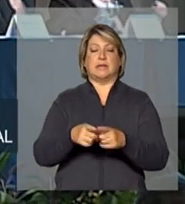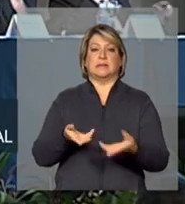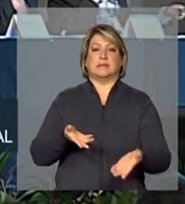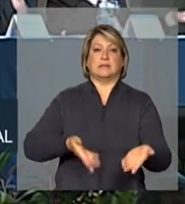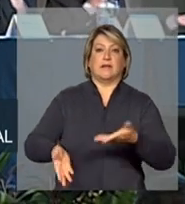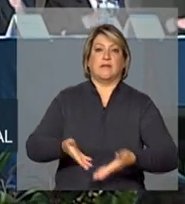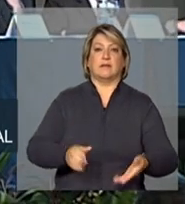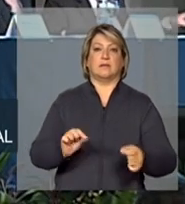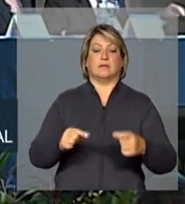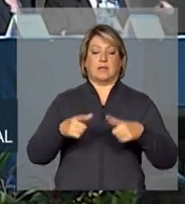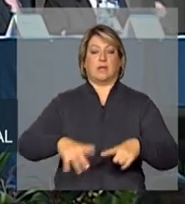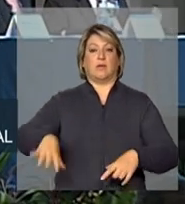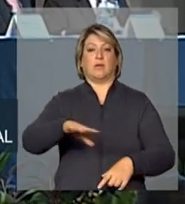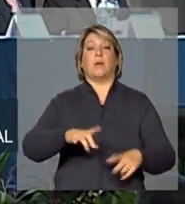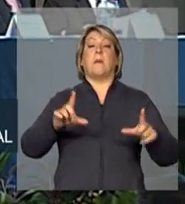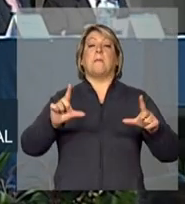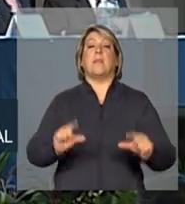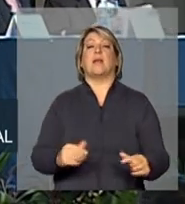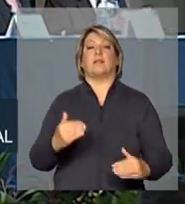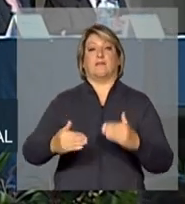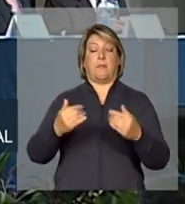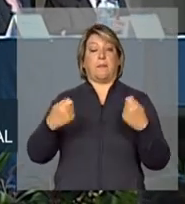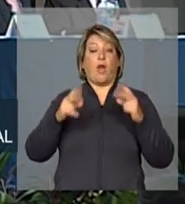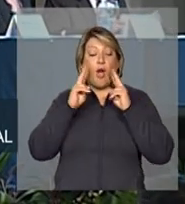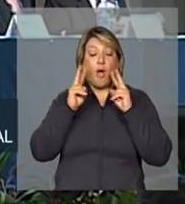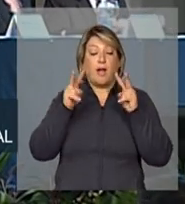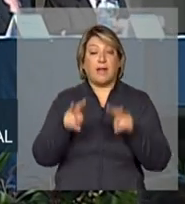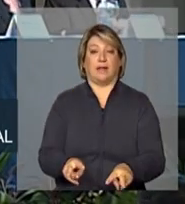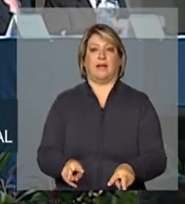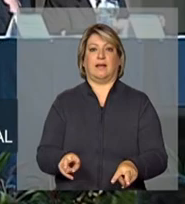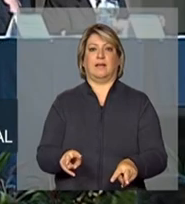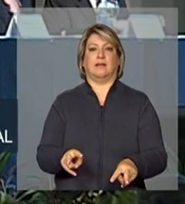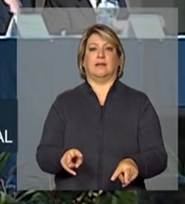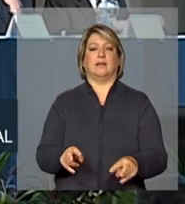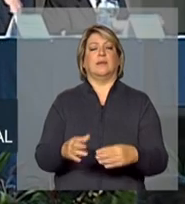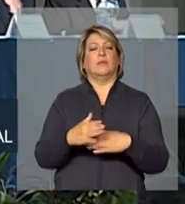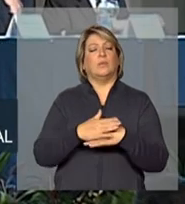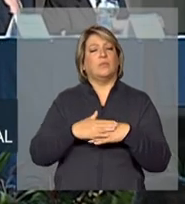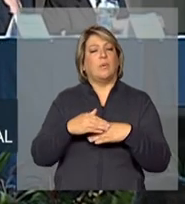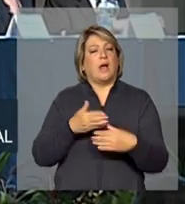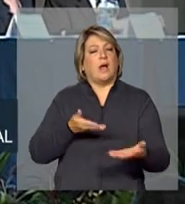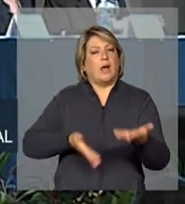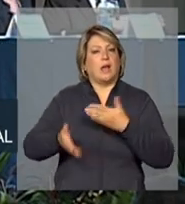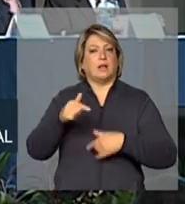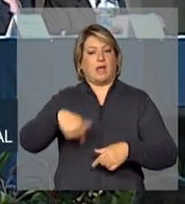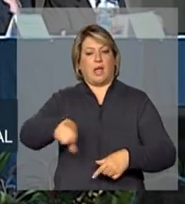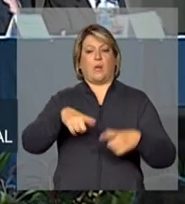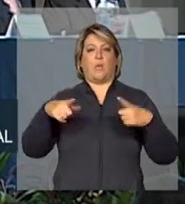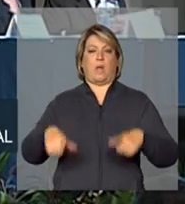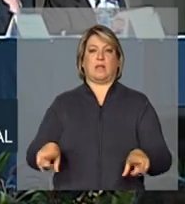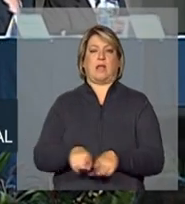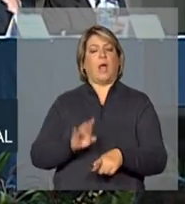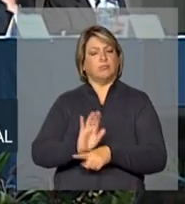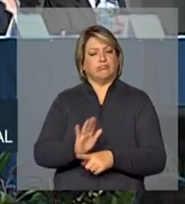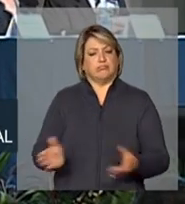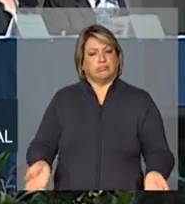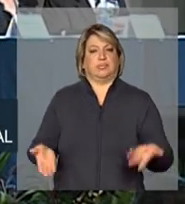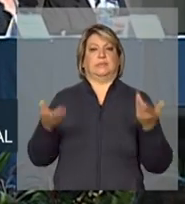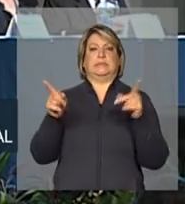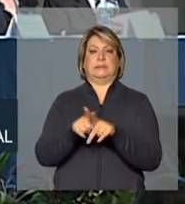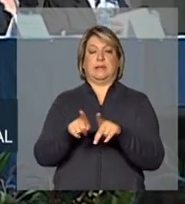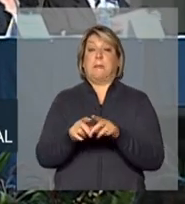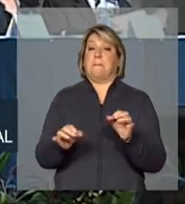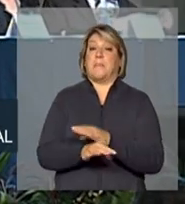das regiões menos desenvolvidas nós precisamos olhar com muito carinho e preparar as